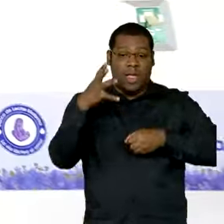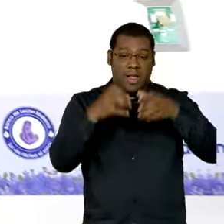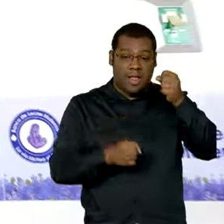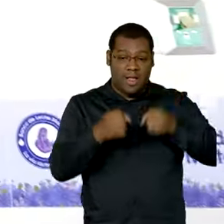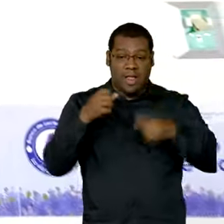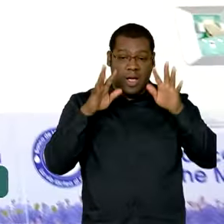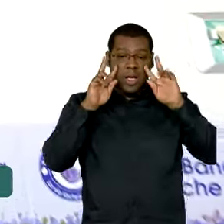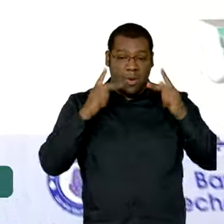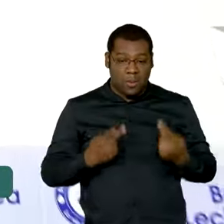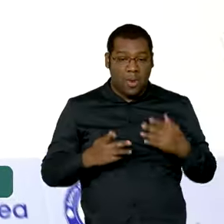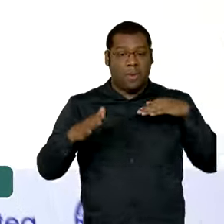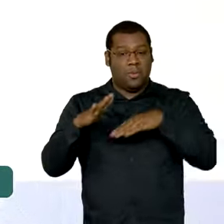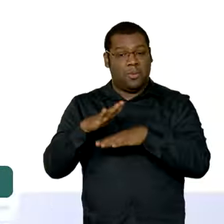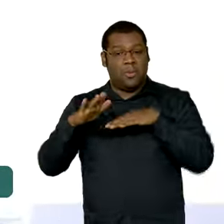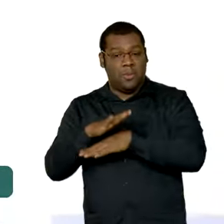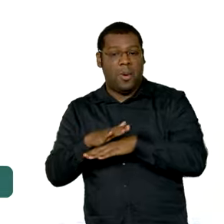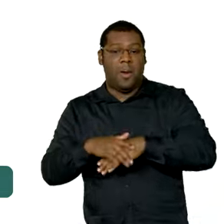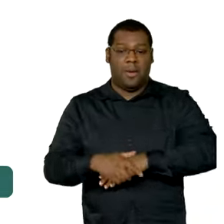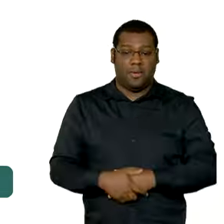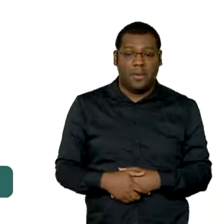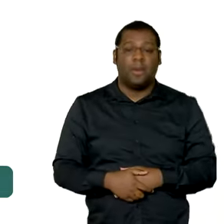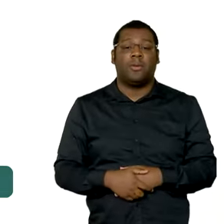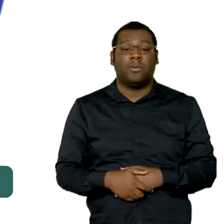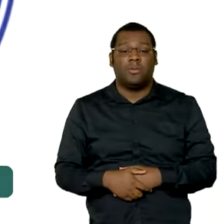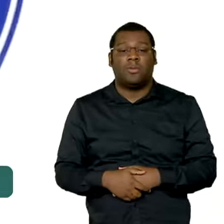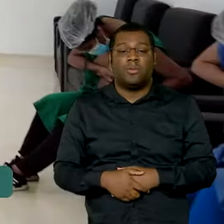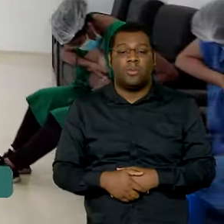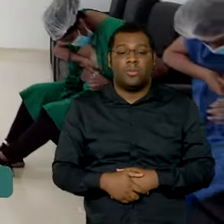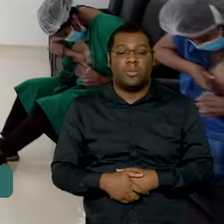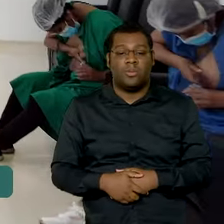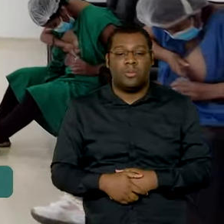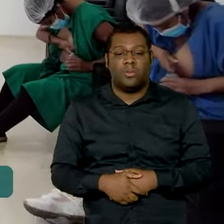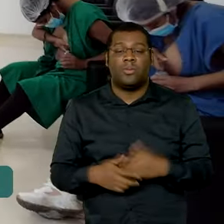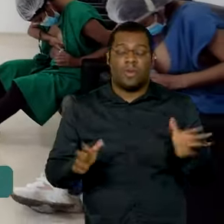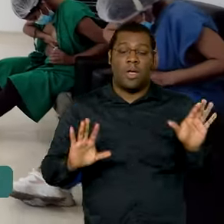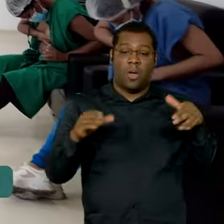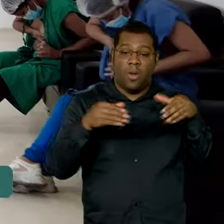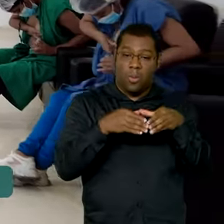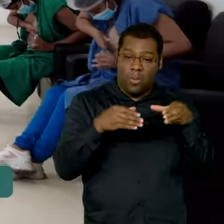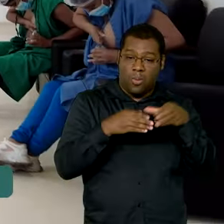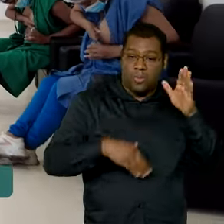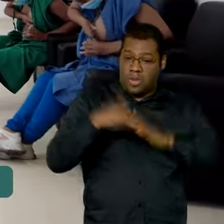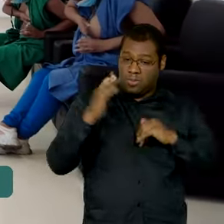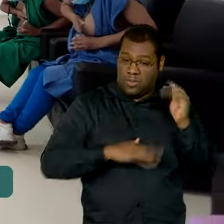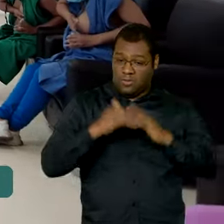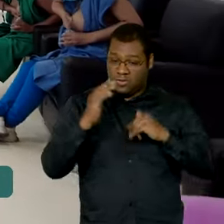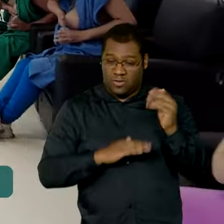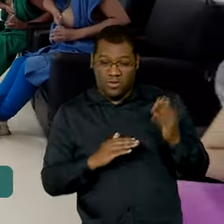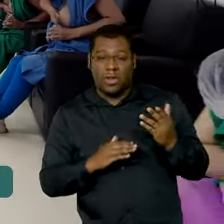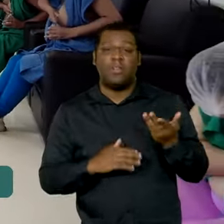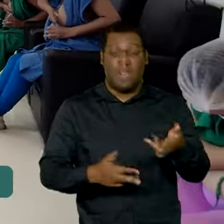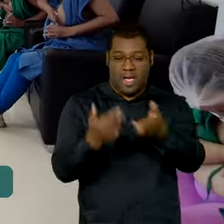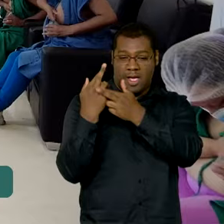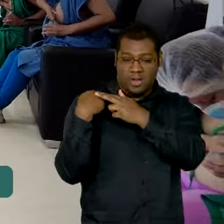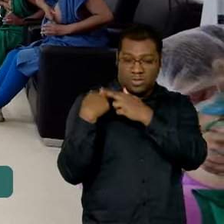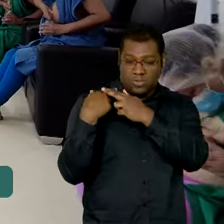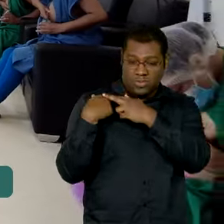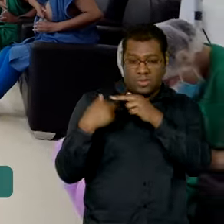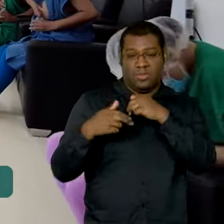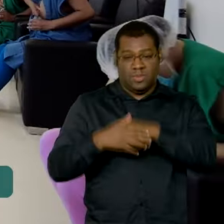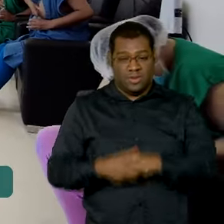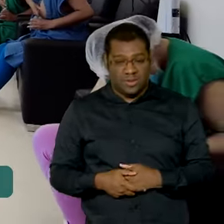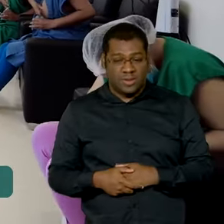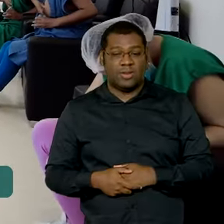em Bogotá, que foi criada em 2014. Aqui, uma equipe especializada cuida de todas as etapas da doação,